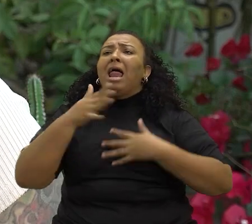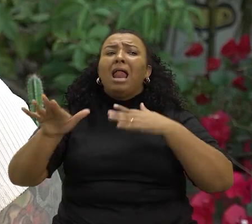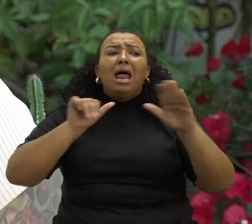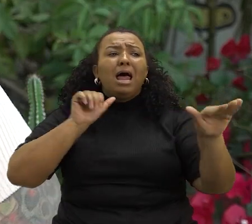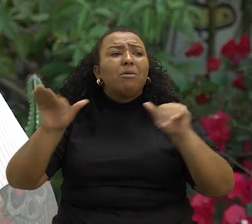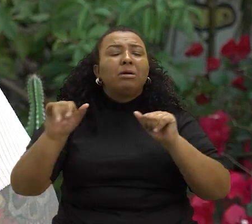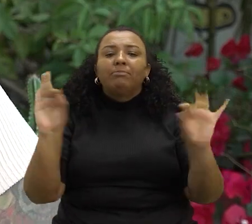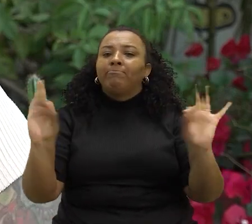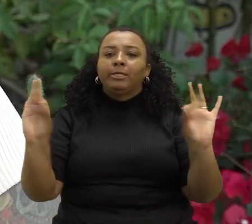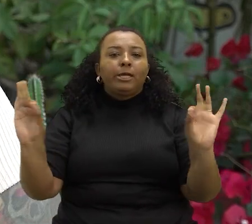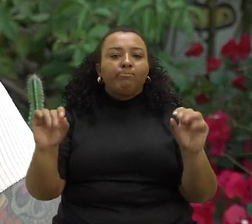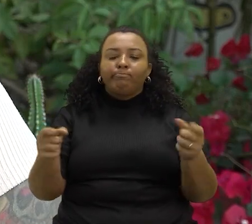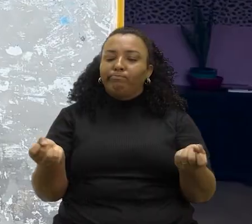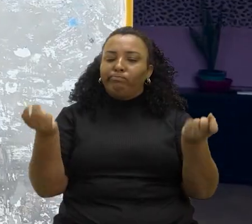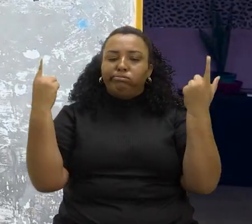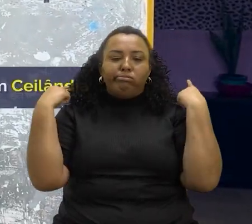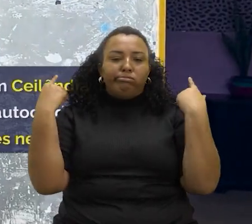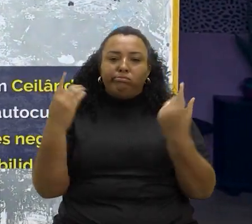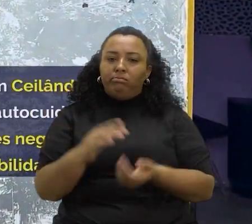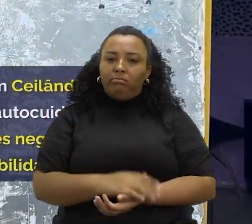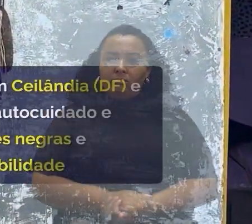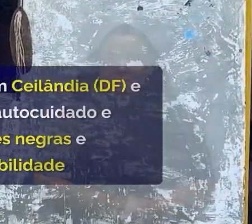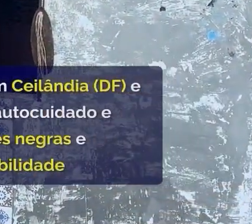está gritando, mas que a gente não é ouvida.